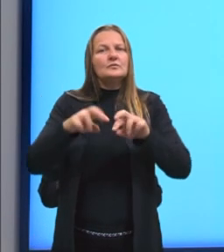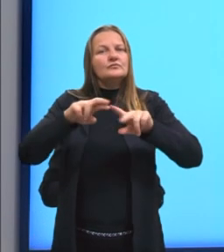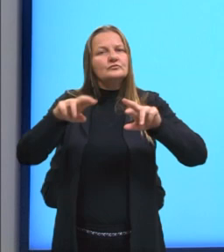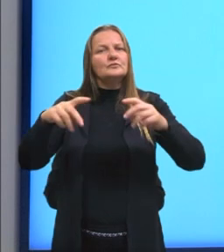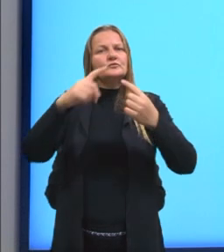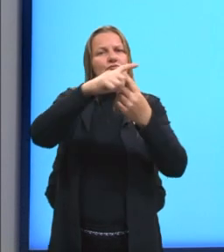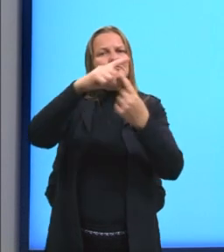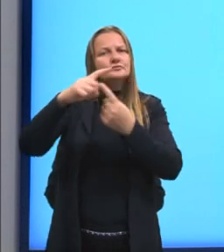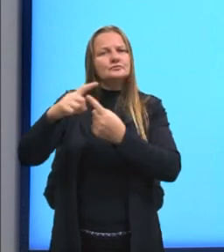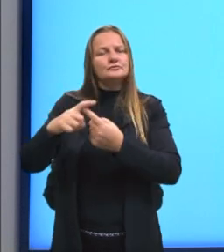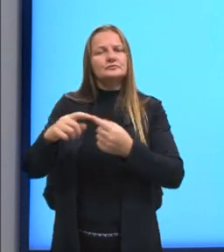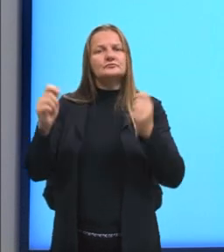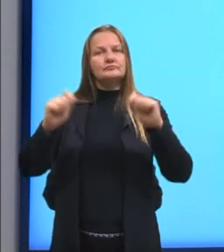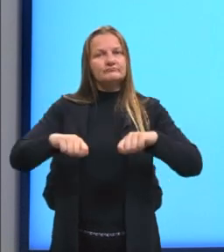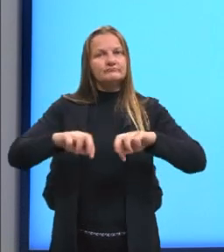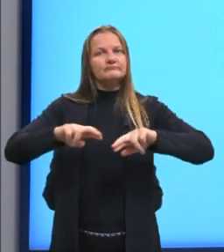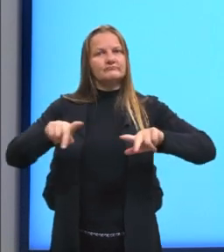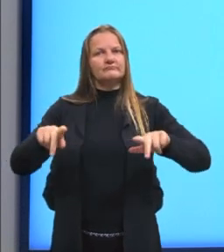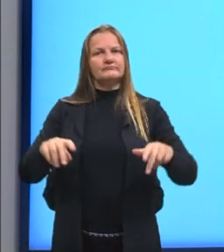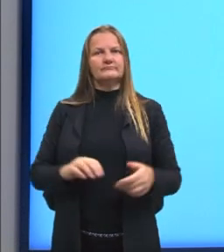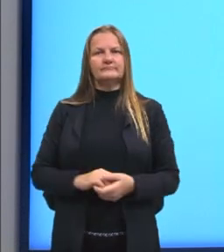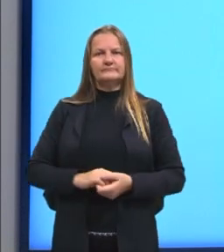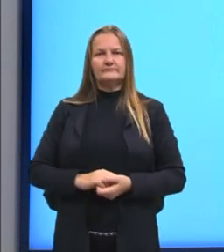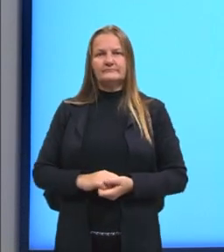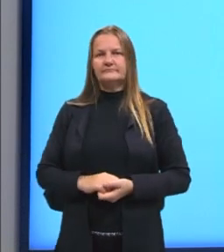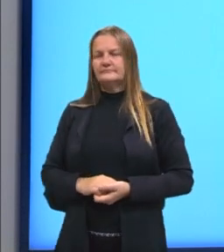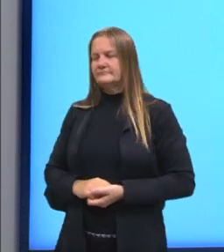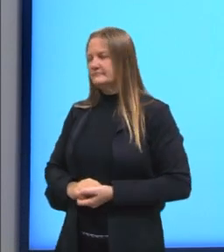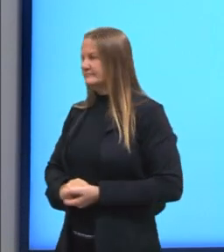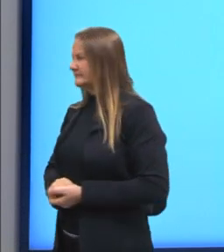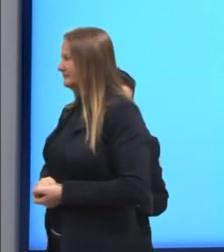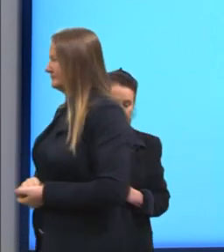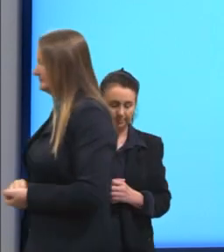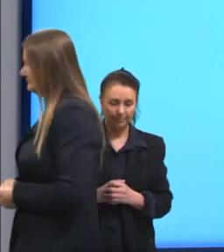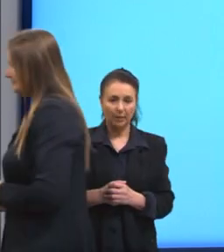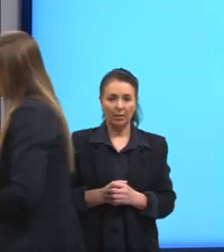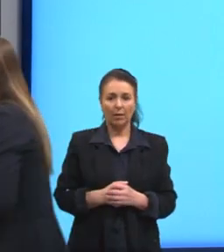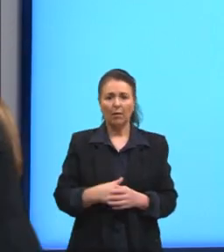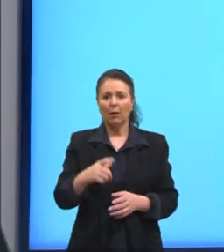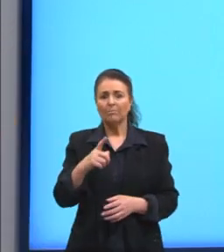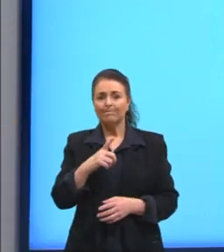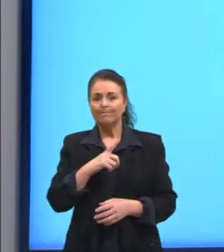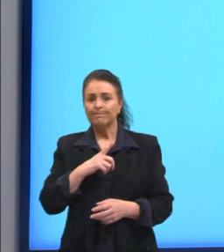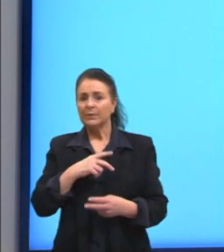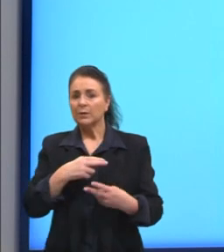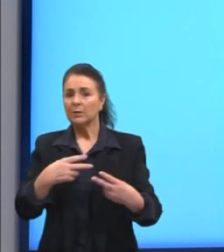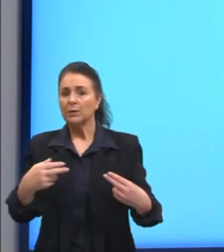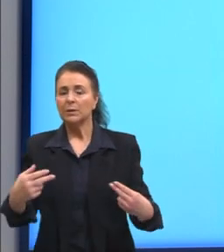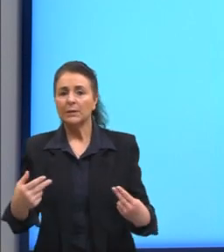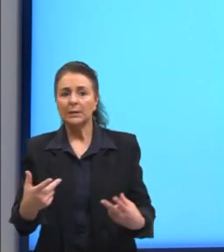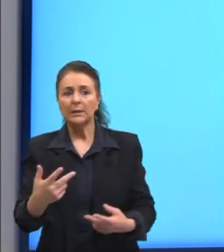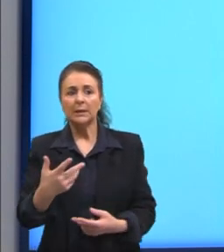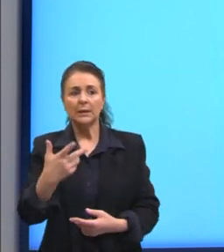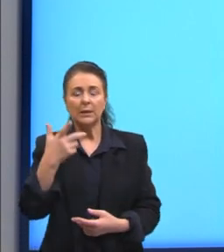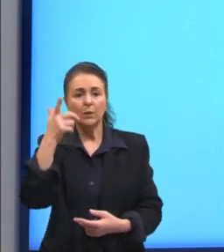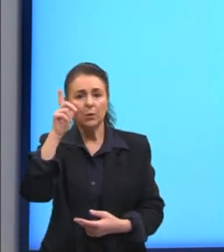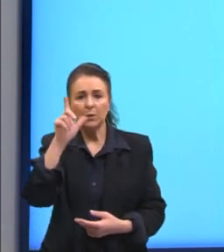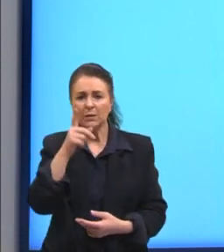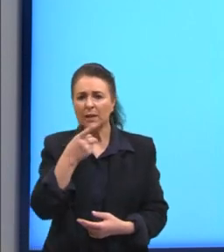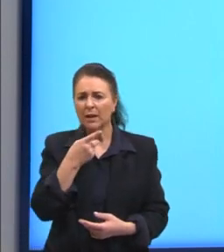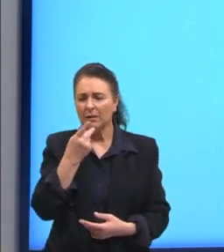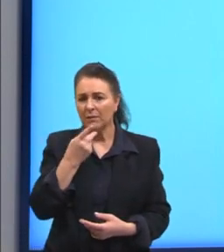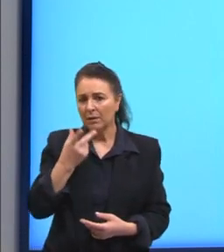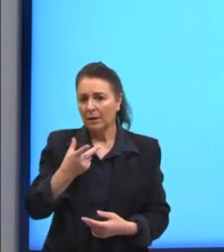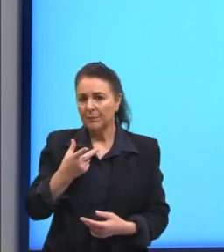onde não é possível a gente dizer com certeza qual é a circunstância que a gente vai ter expressa ali pela nossa